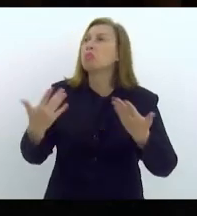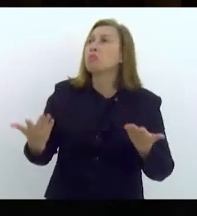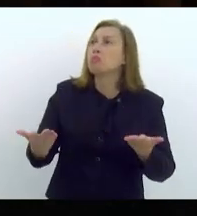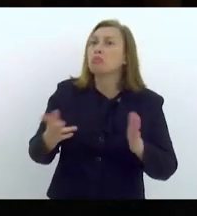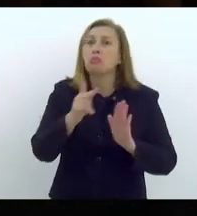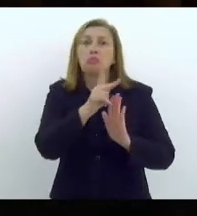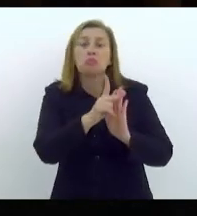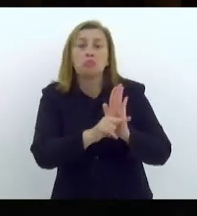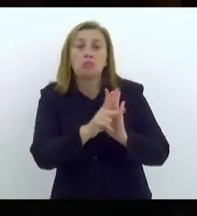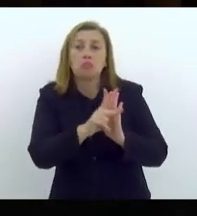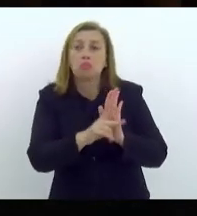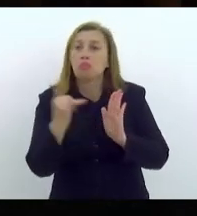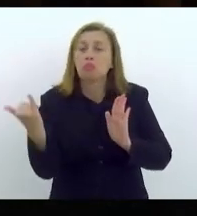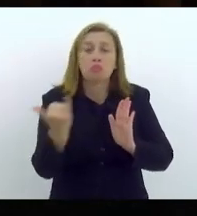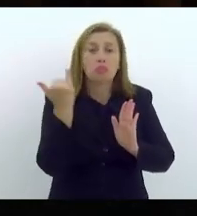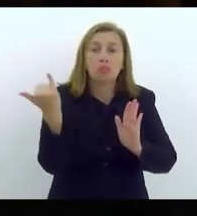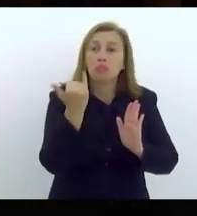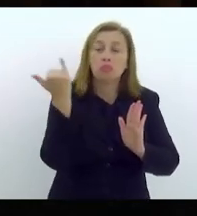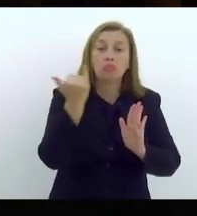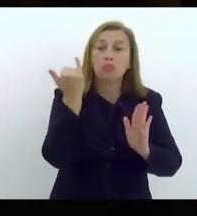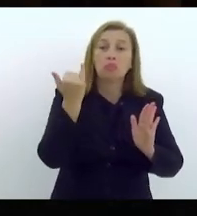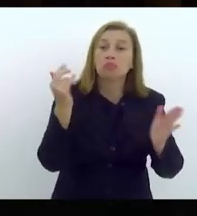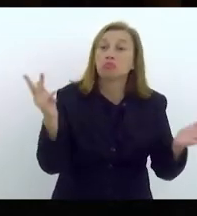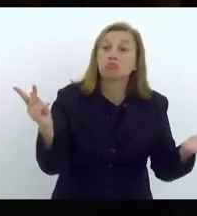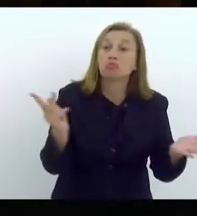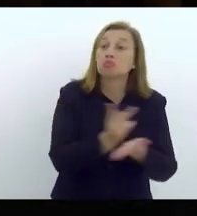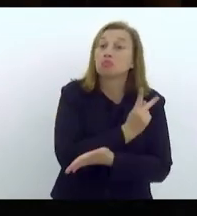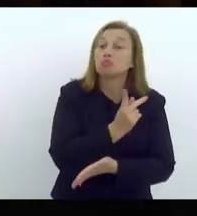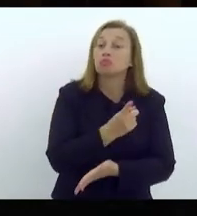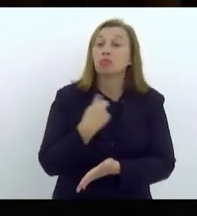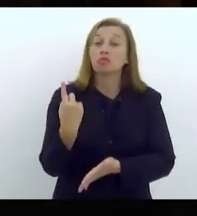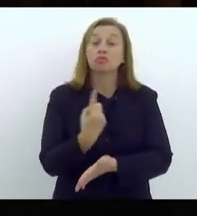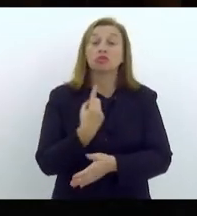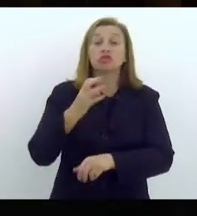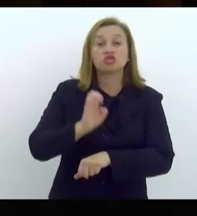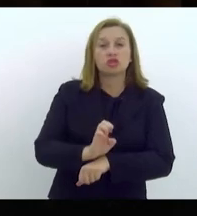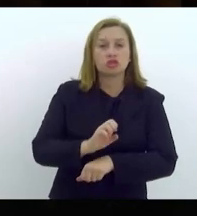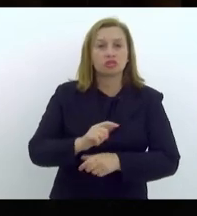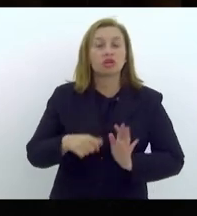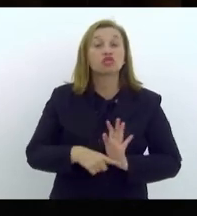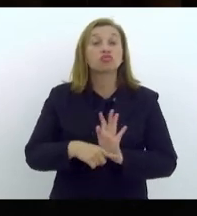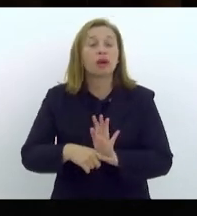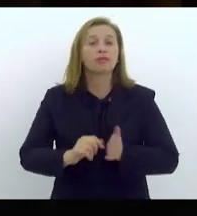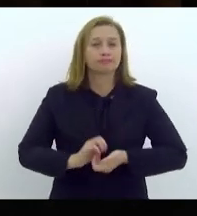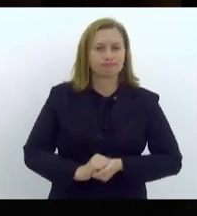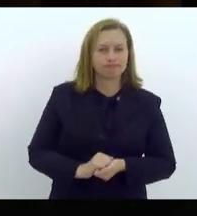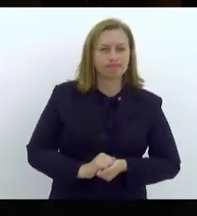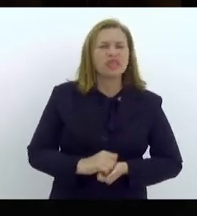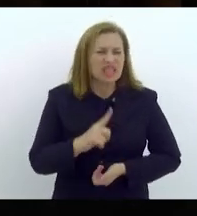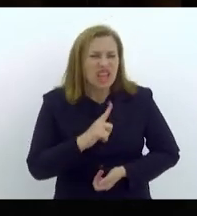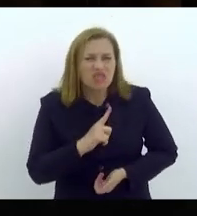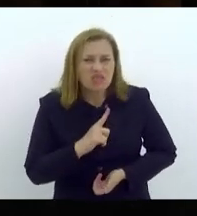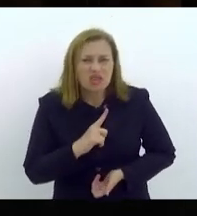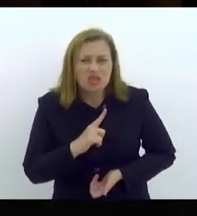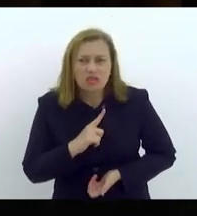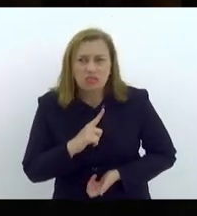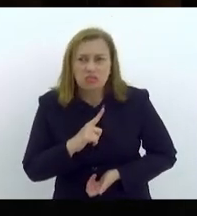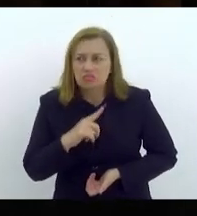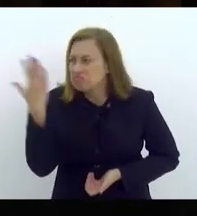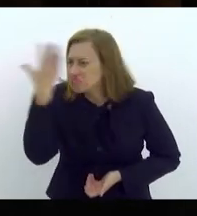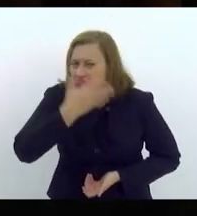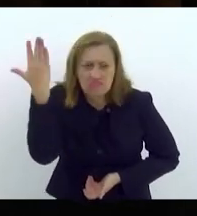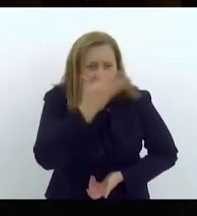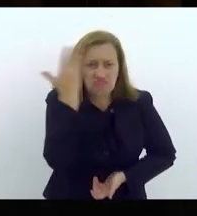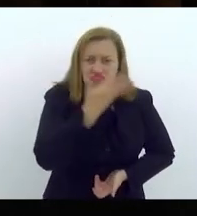estruturante aconteceu para o nosso Estado? Se teve, eu não